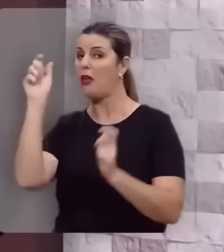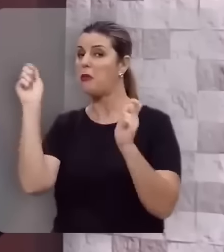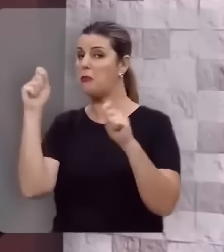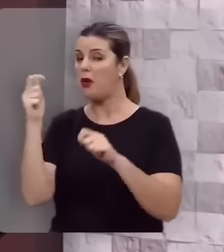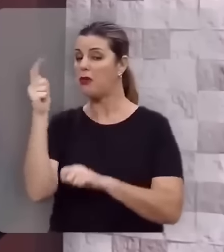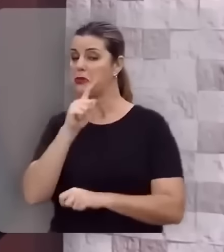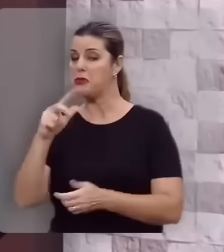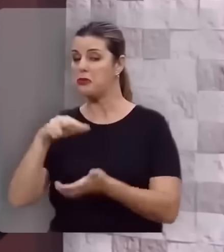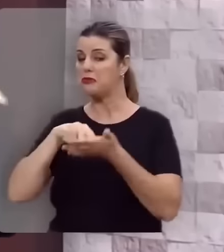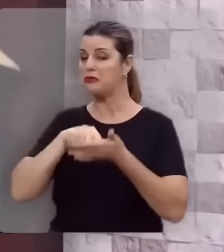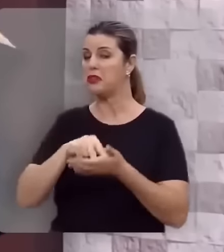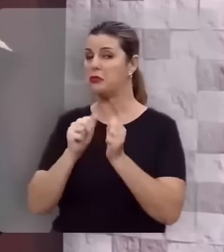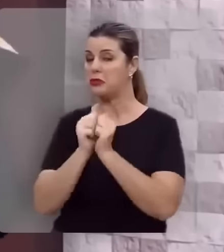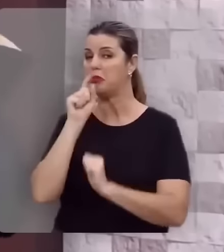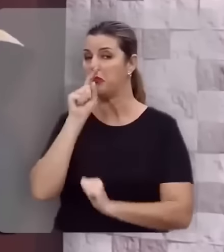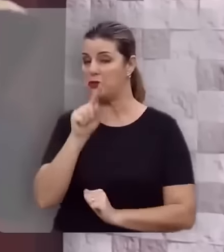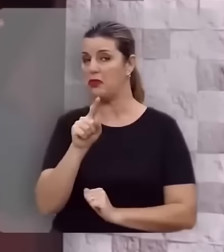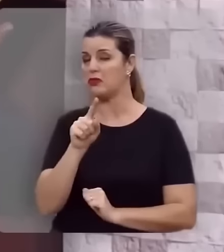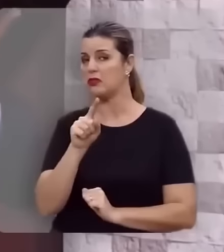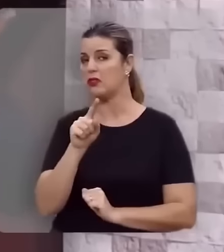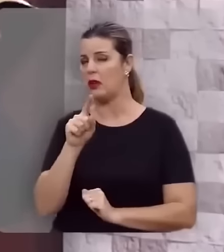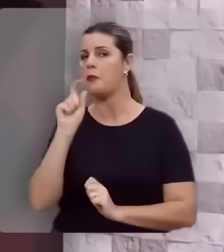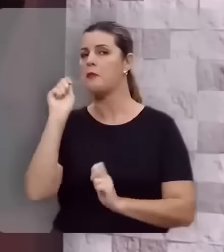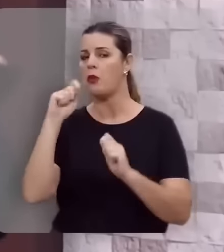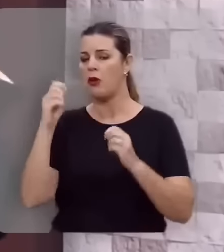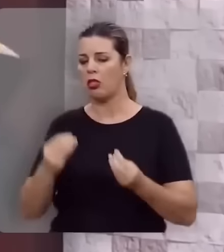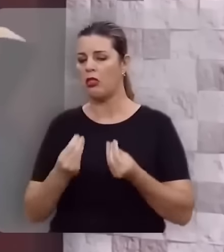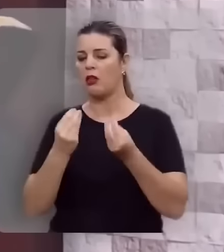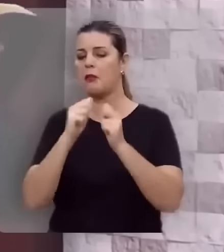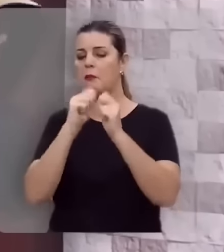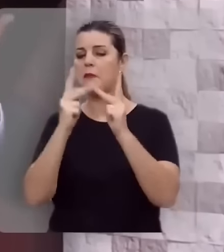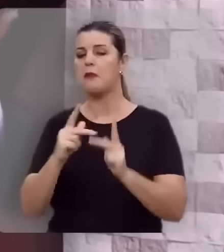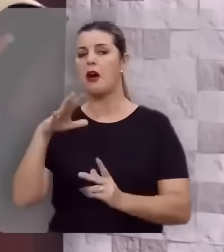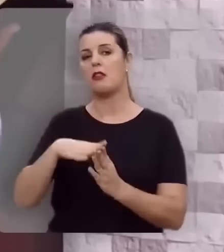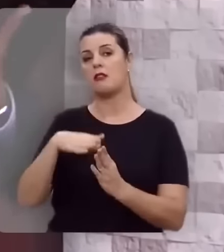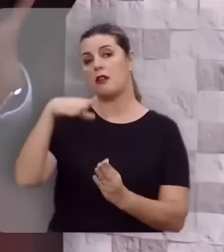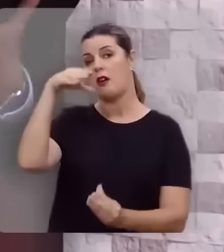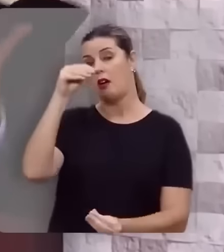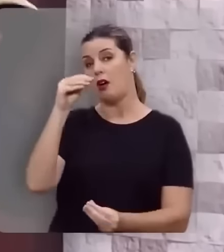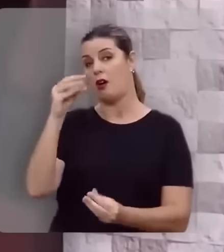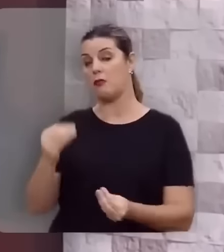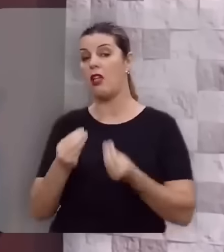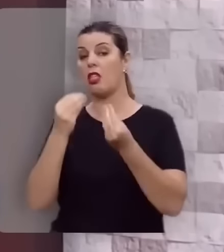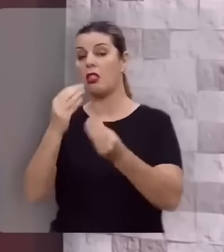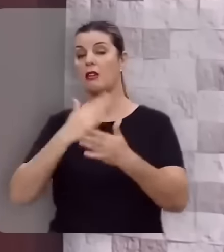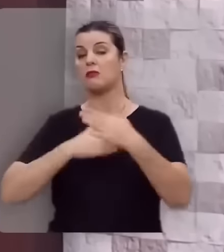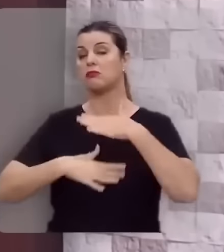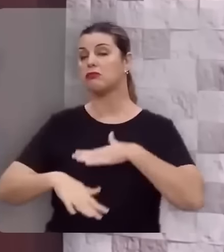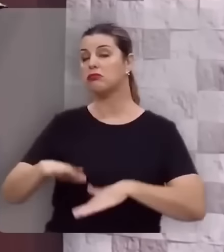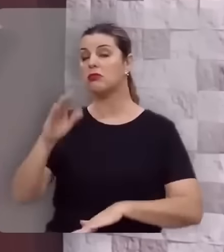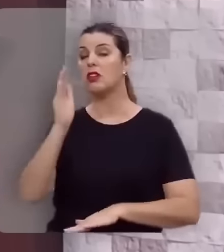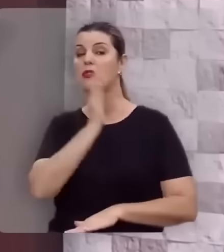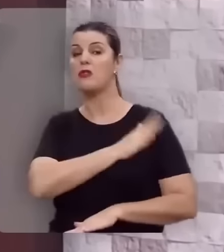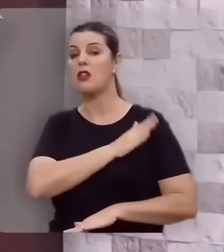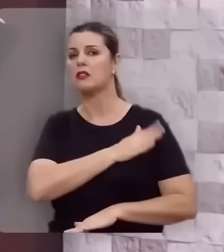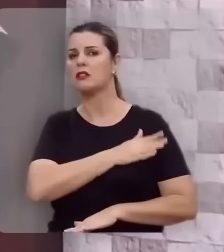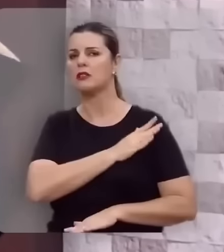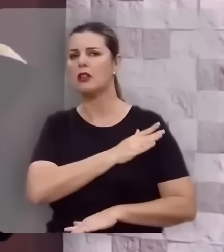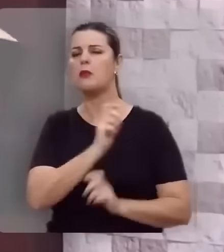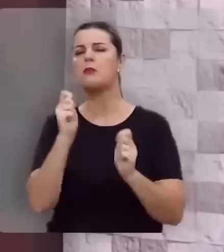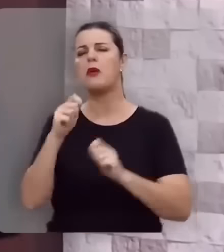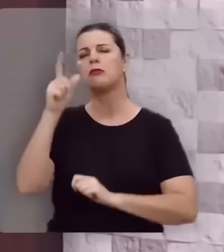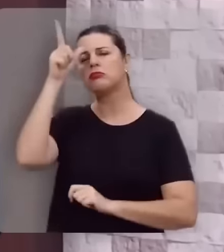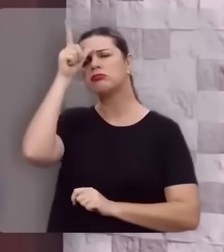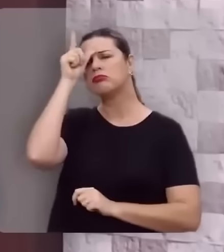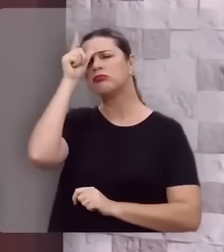ele pode manter você de pé, ele pode trazer paz à sua alma, ele pode trazer serenidade ao seu coração, ele pode dar